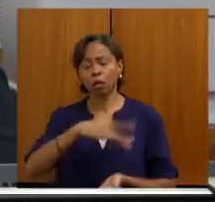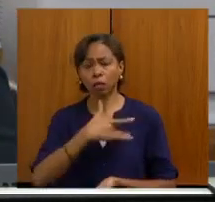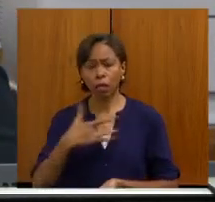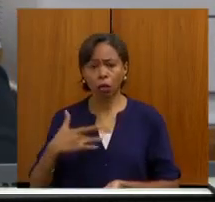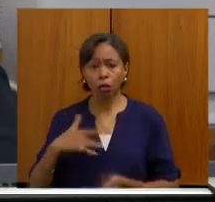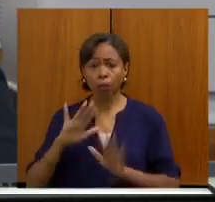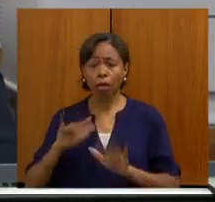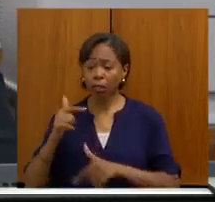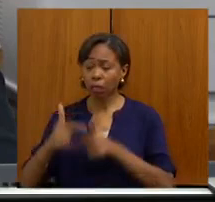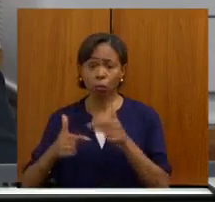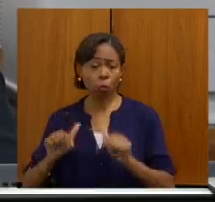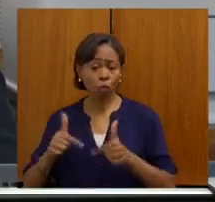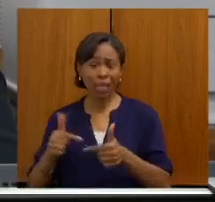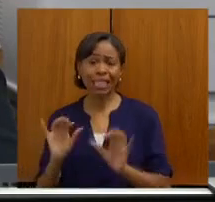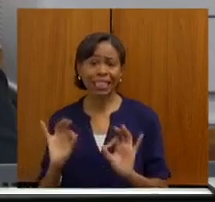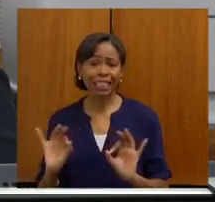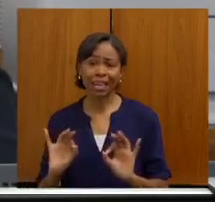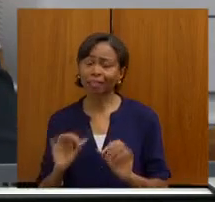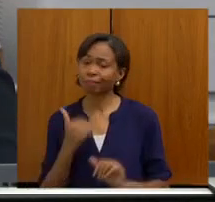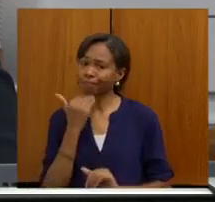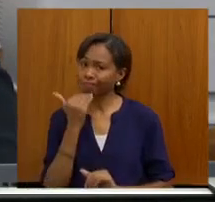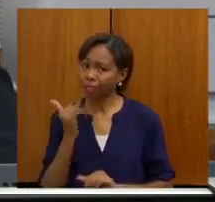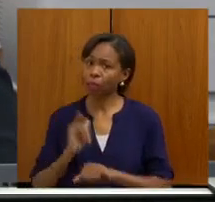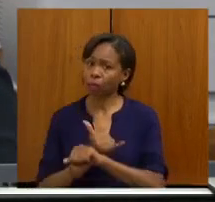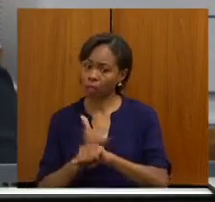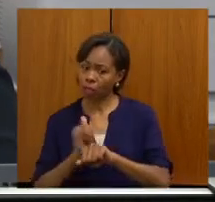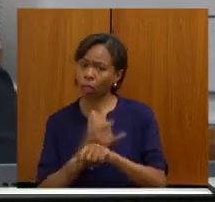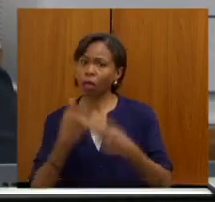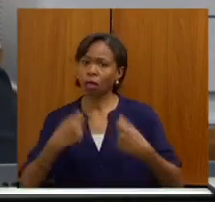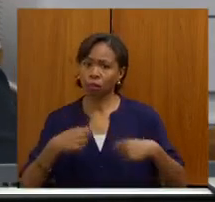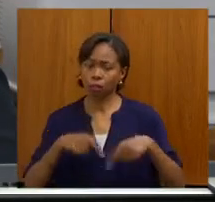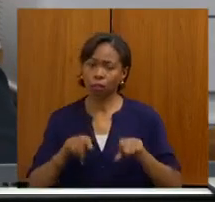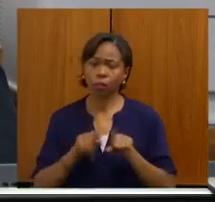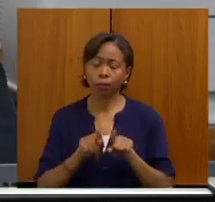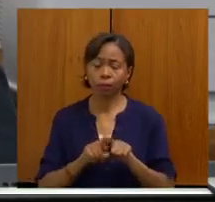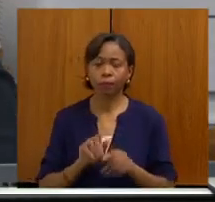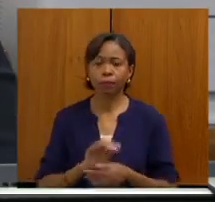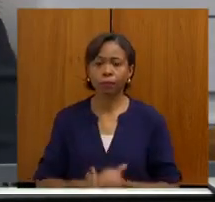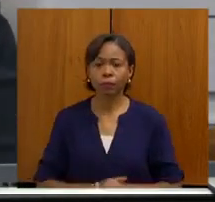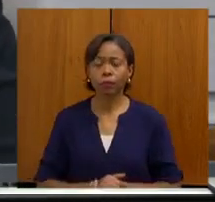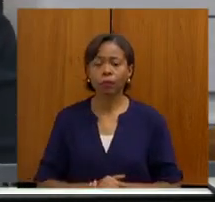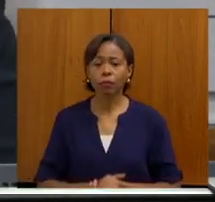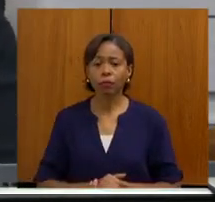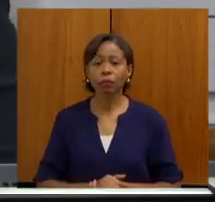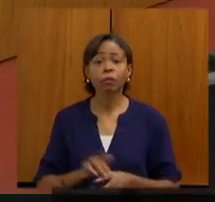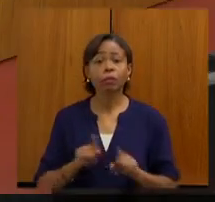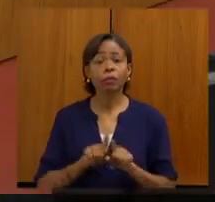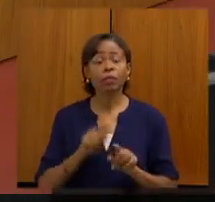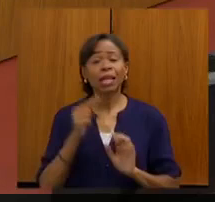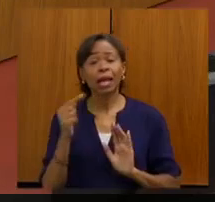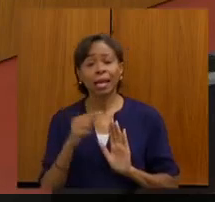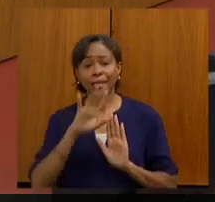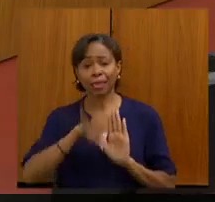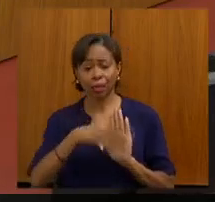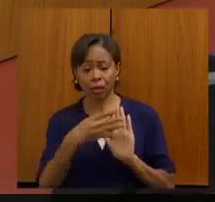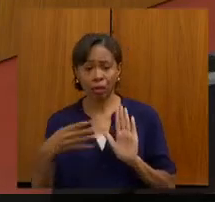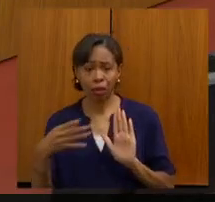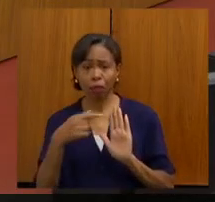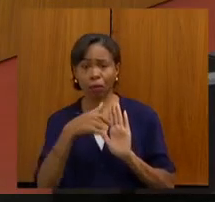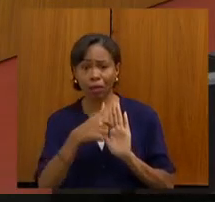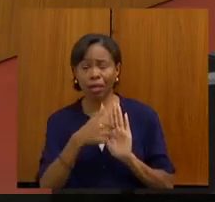é jogar dinheiro e não vai adiantar em nada. E, complementando, deputado, exatamente a tabela não dá